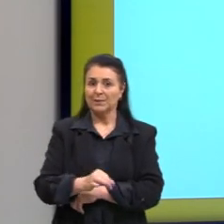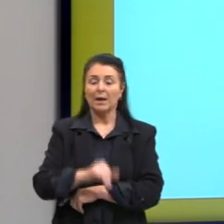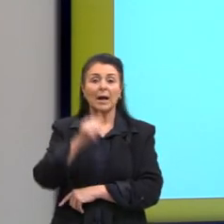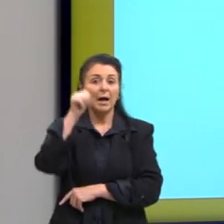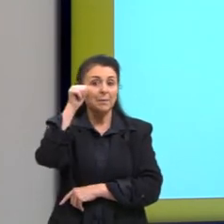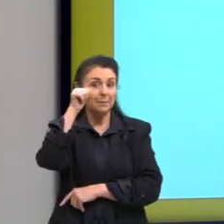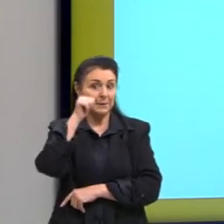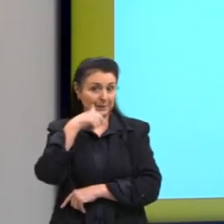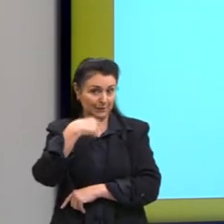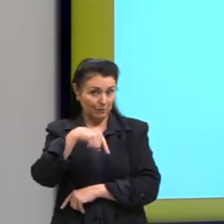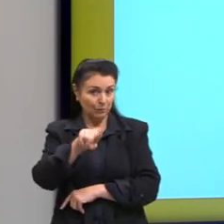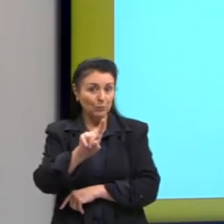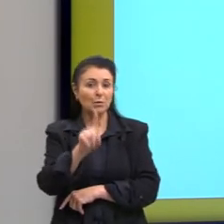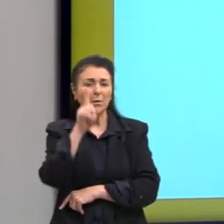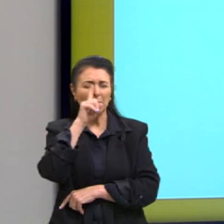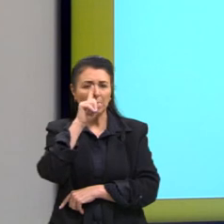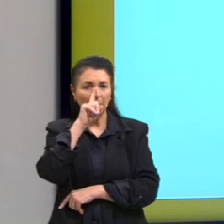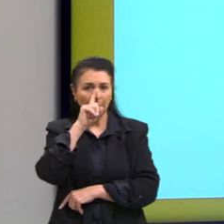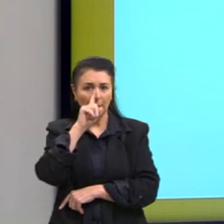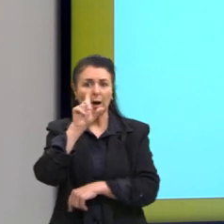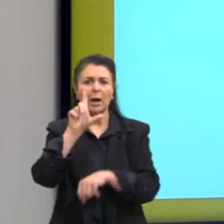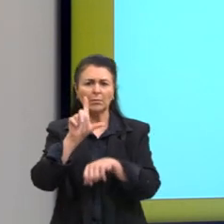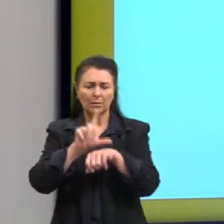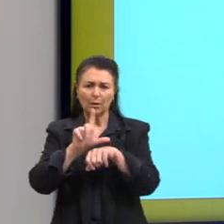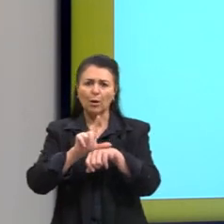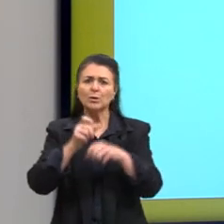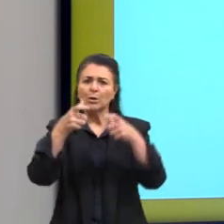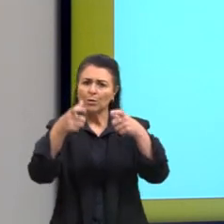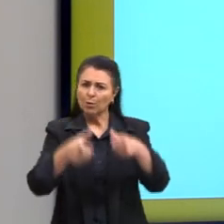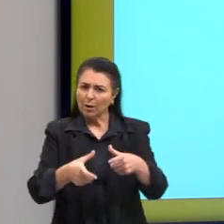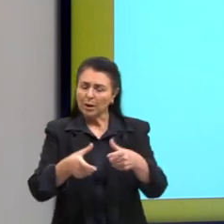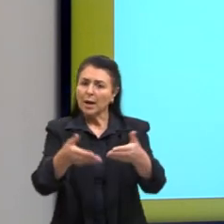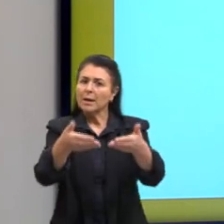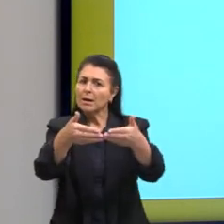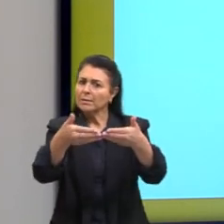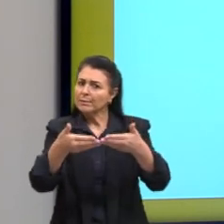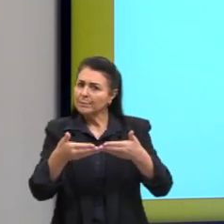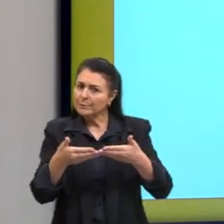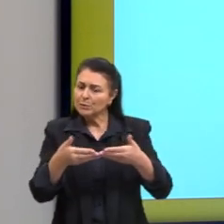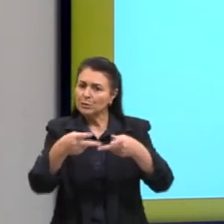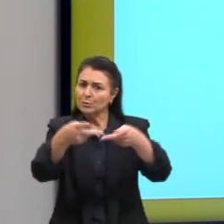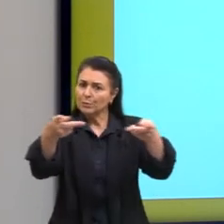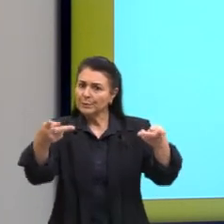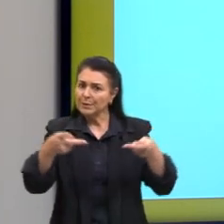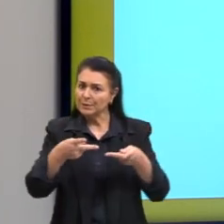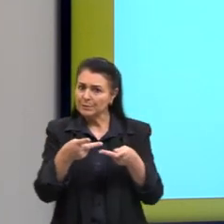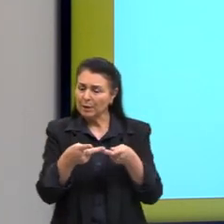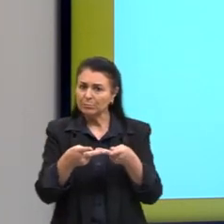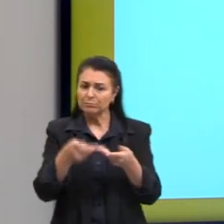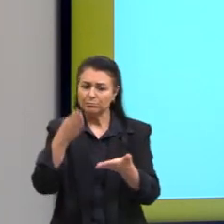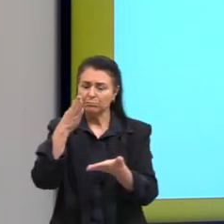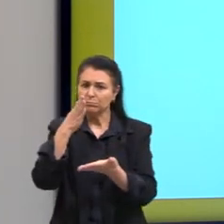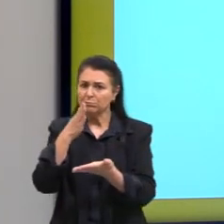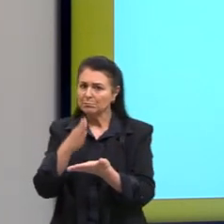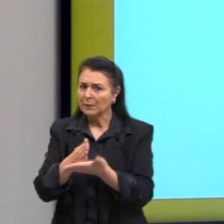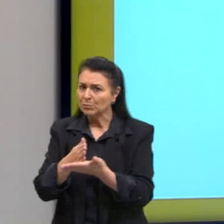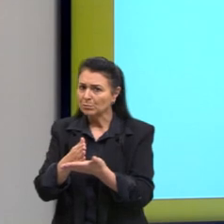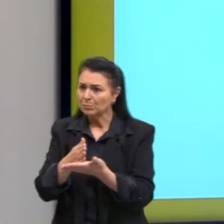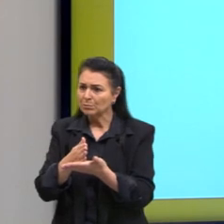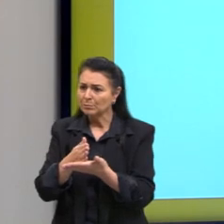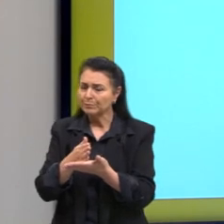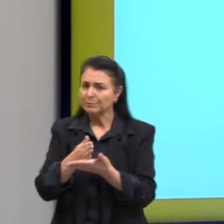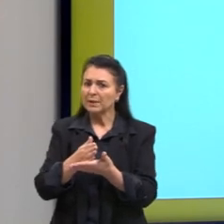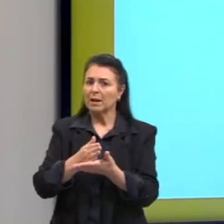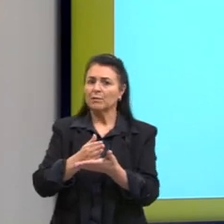foram à pizzaria. Elas pediram uma pizza de calabresa tamanho médio. A pizza foi dividida ao meio,